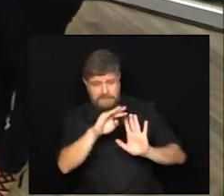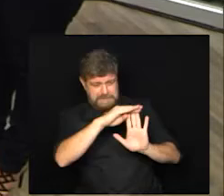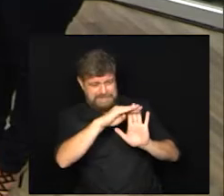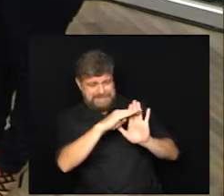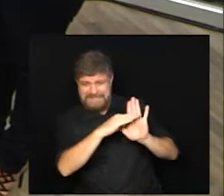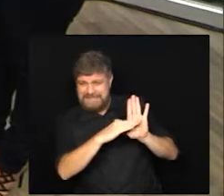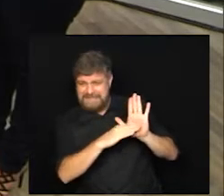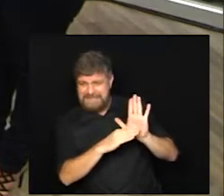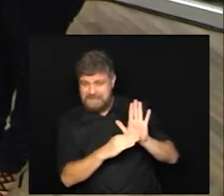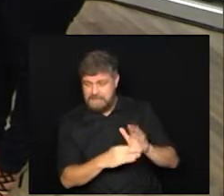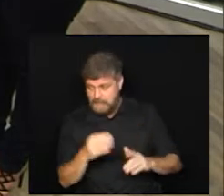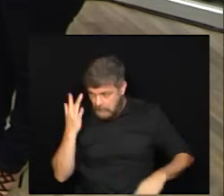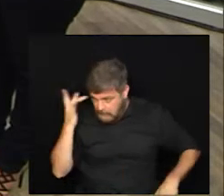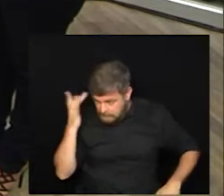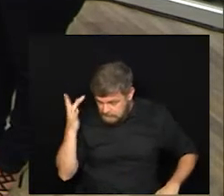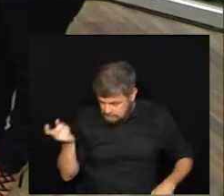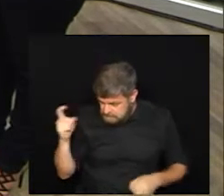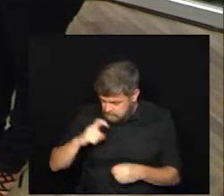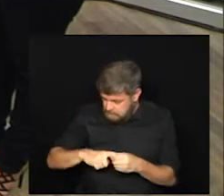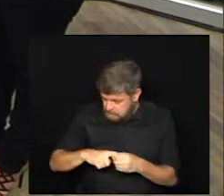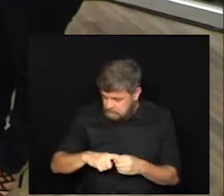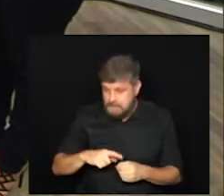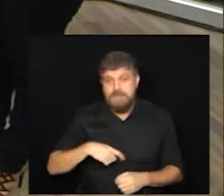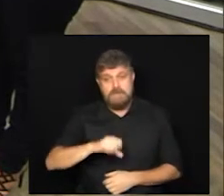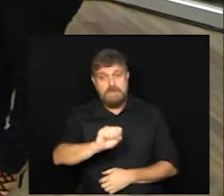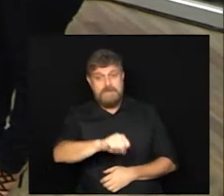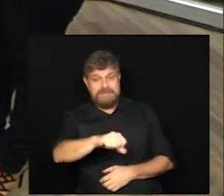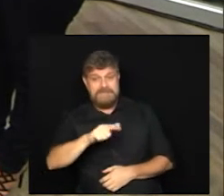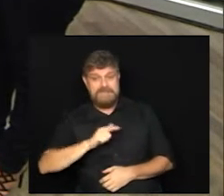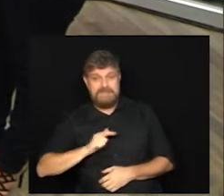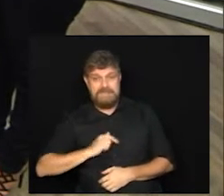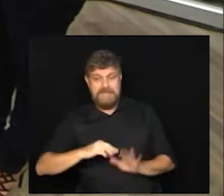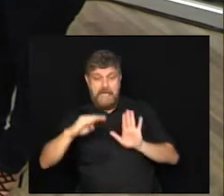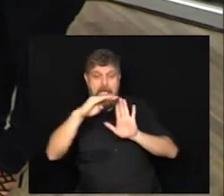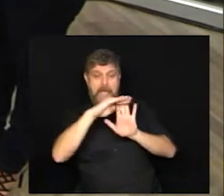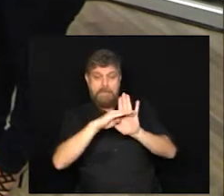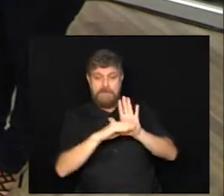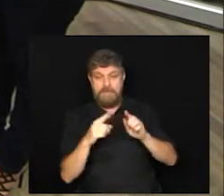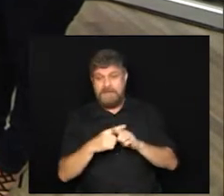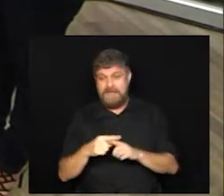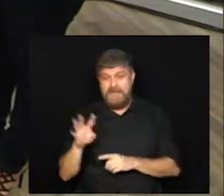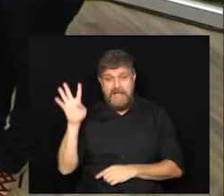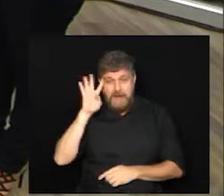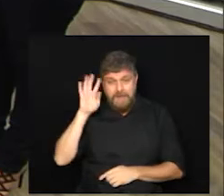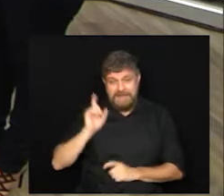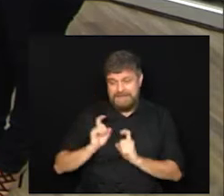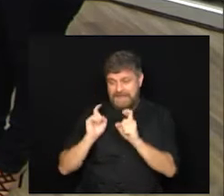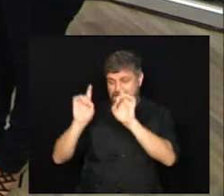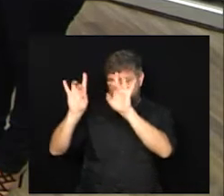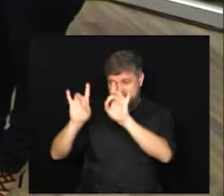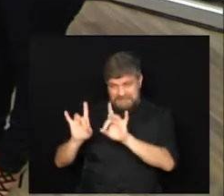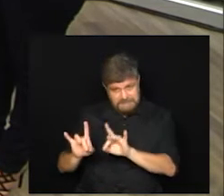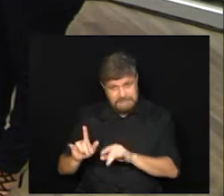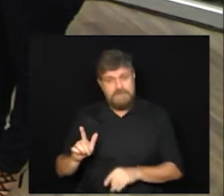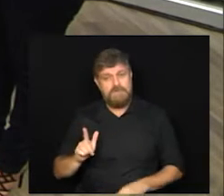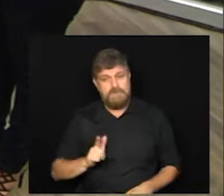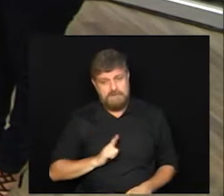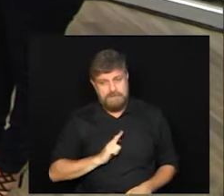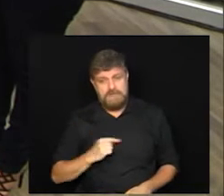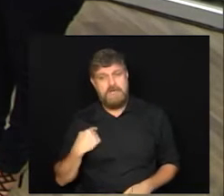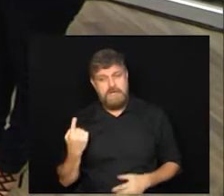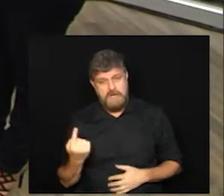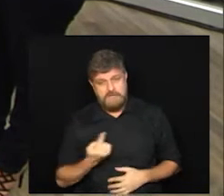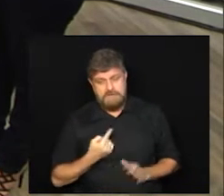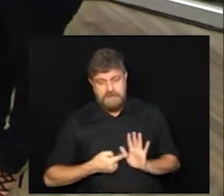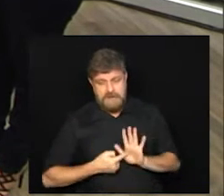retorna amanhã com mais informações sim amanhã a gente vai falar da pauta porque quarta-feira tem reunião extraordinária e aí a gente